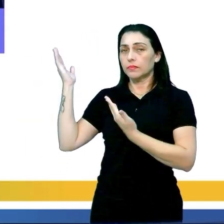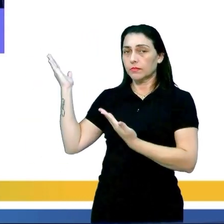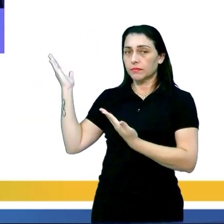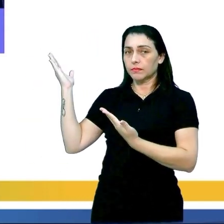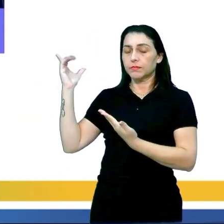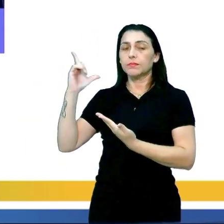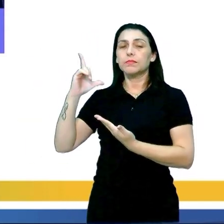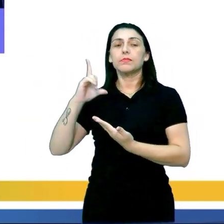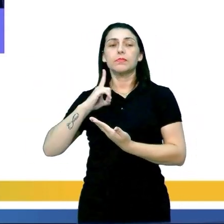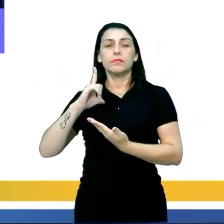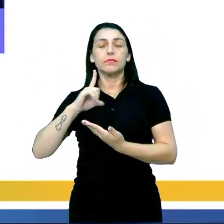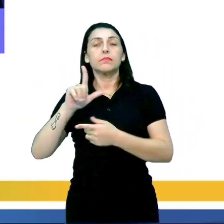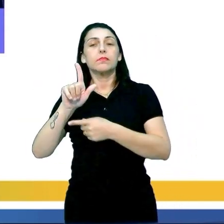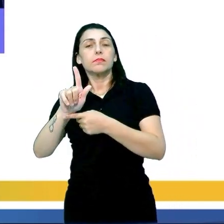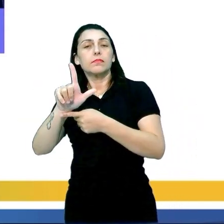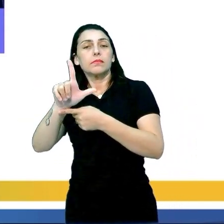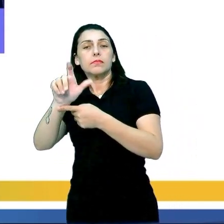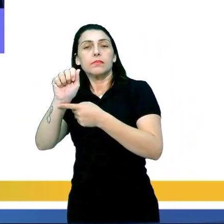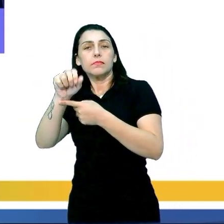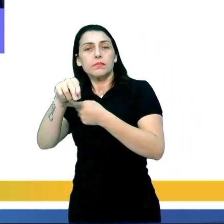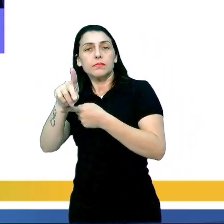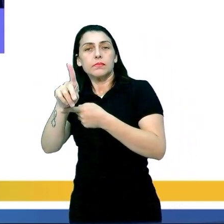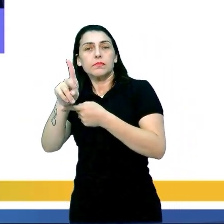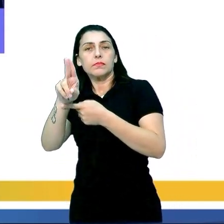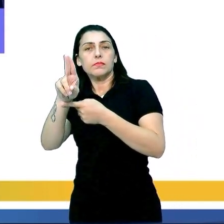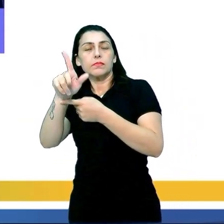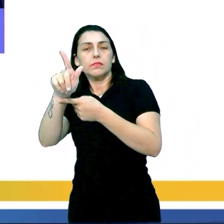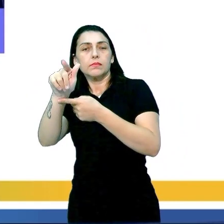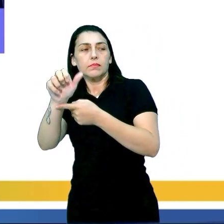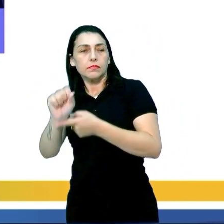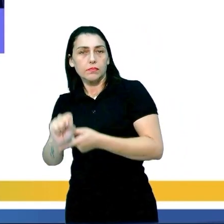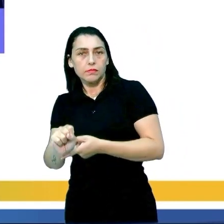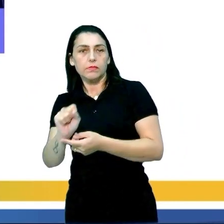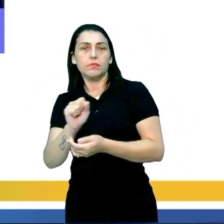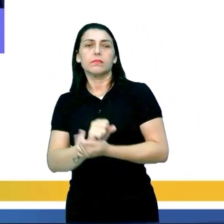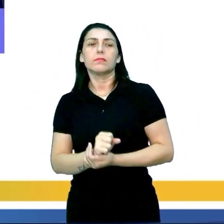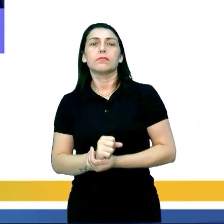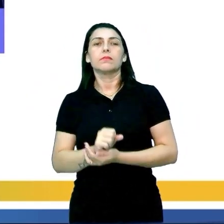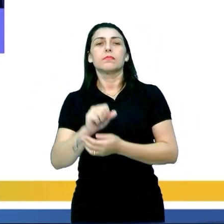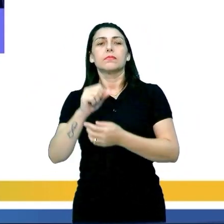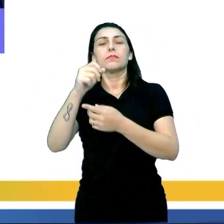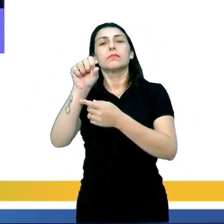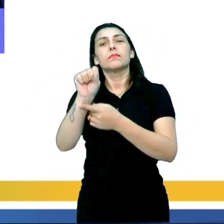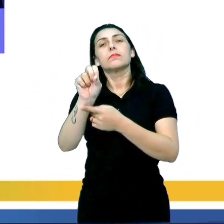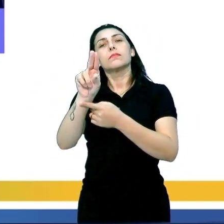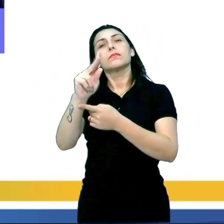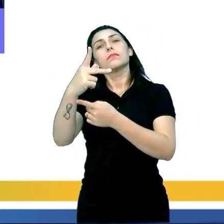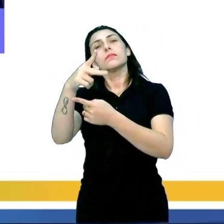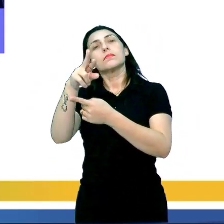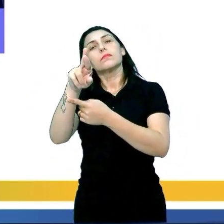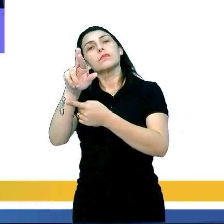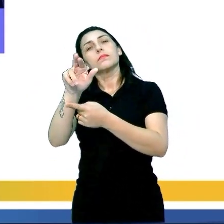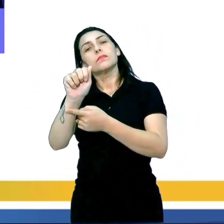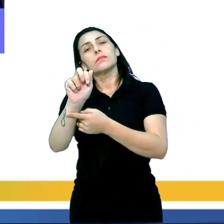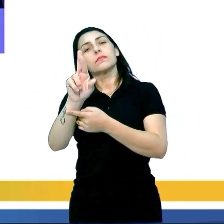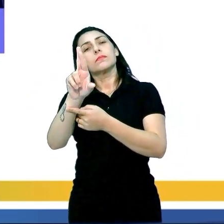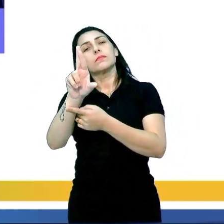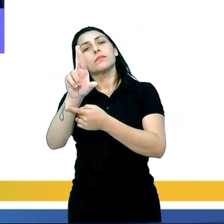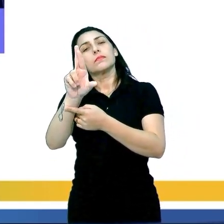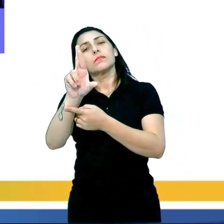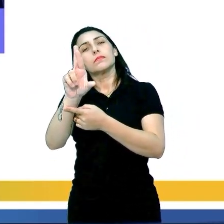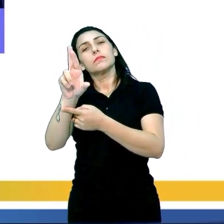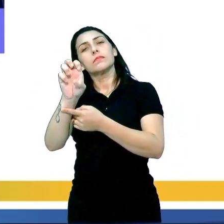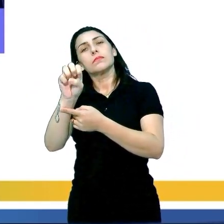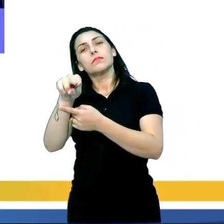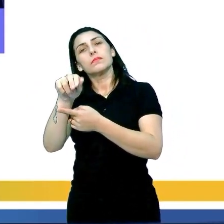Temos outras glândulas? Temos outras glândulas. Uma delas é a soprarrenal. Pessoal, a soprarrenal,